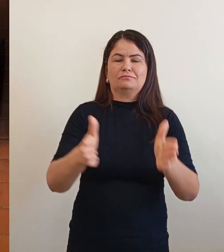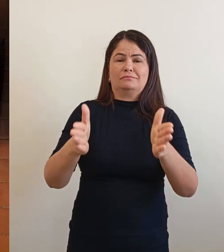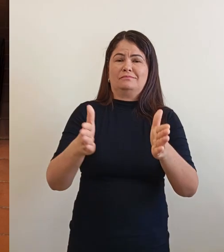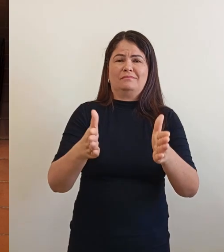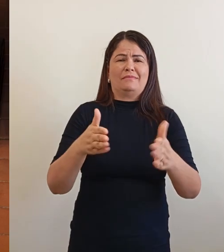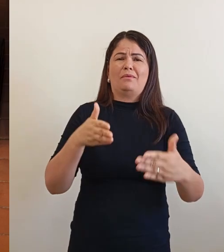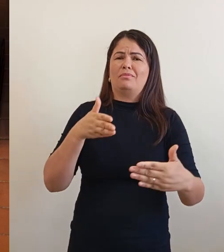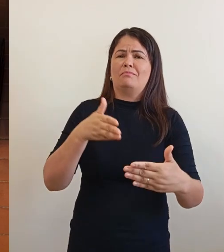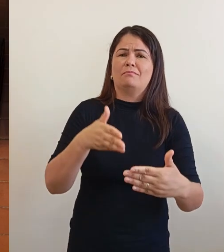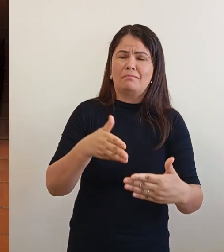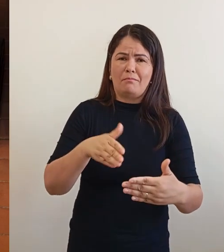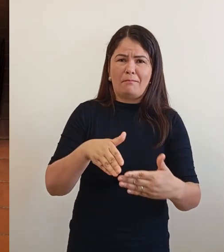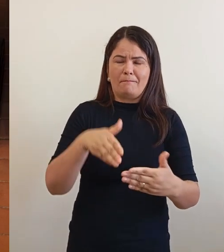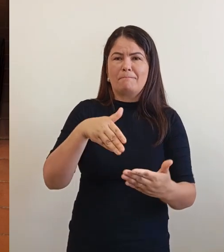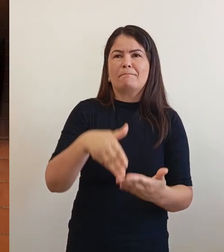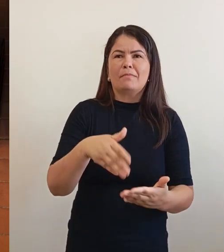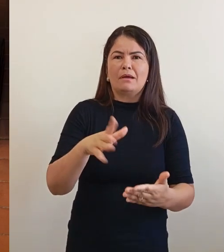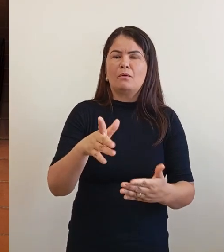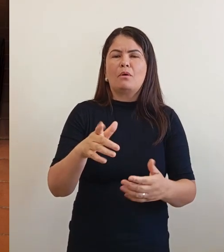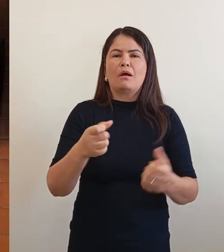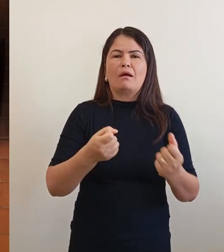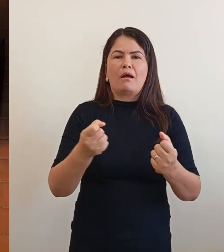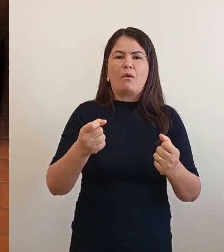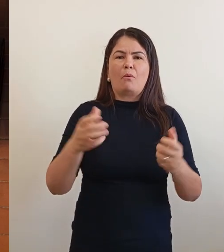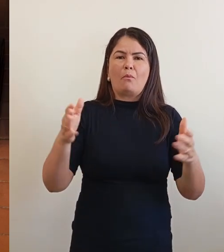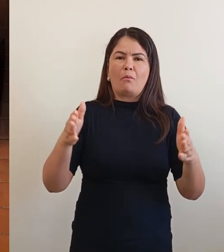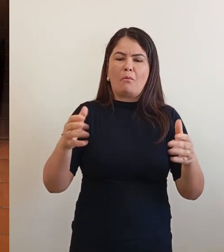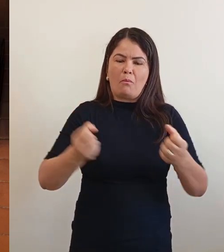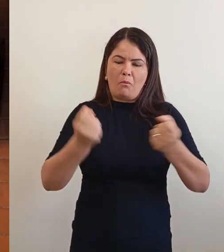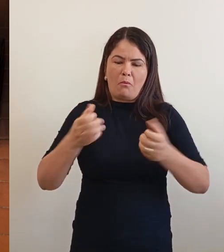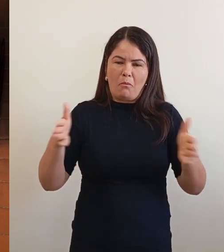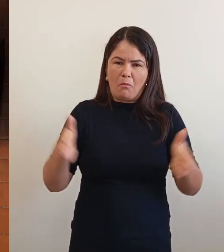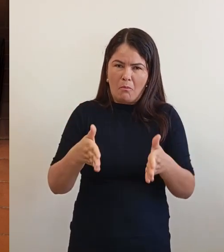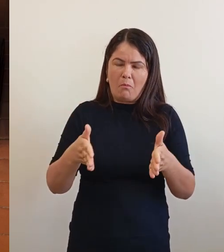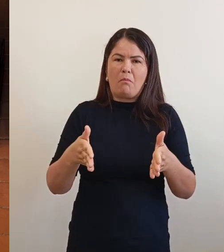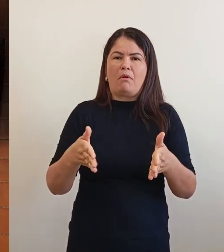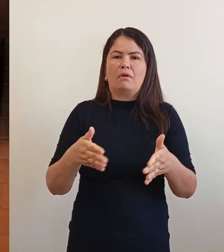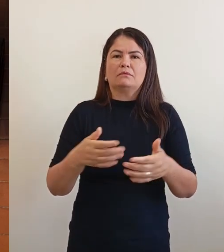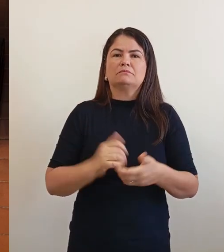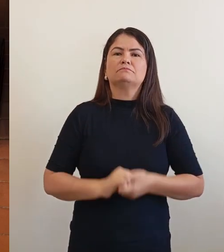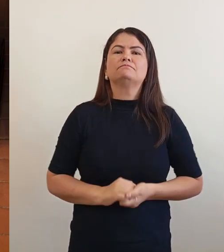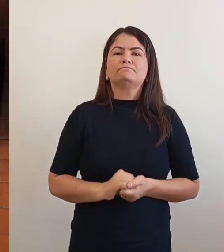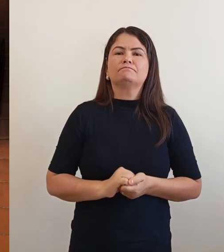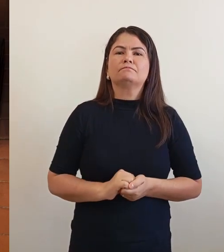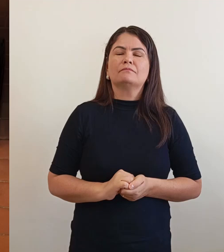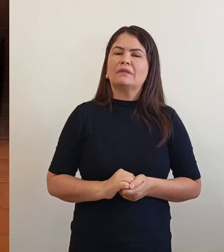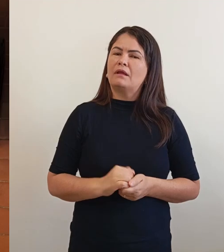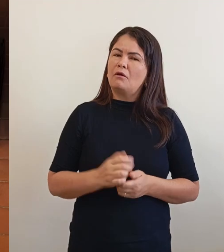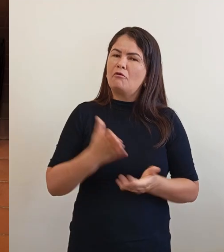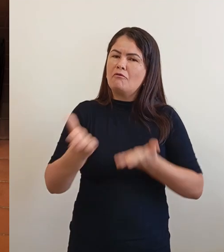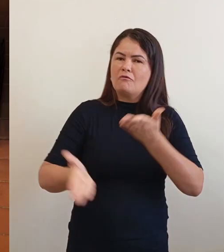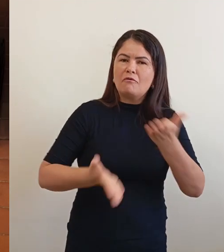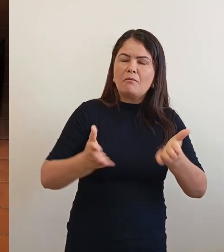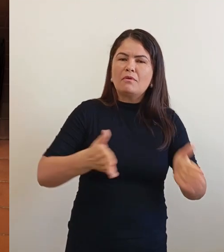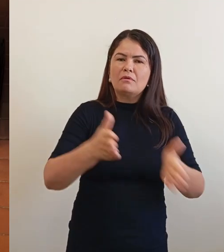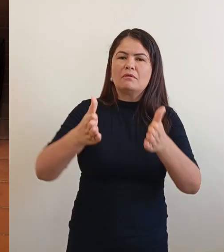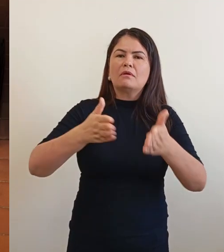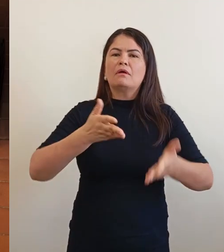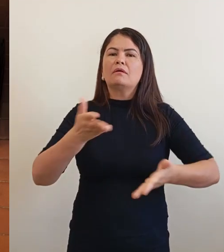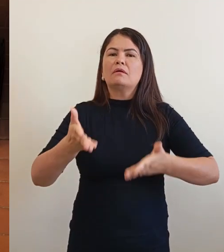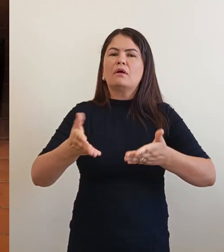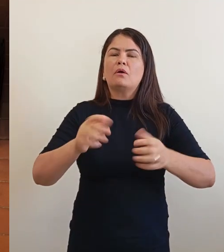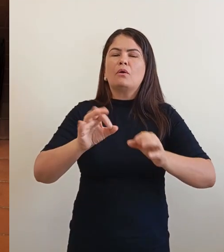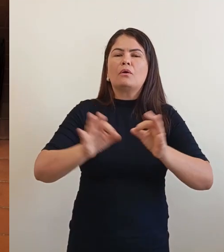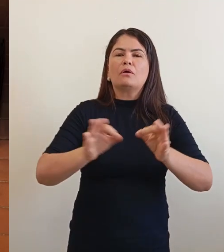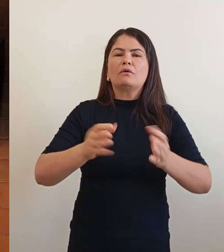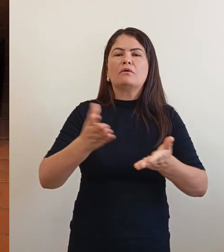levantando, cascalhando, oferecer condição de vida para as pessoas. Pois é, eu sou o Cezinha, sou o